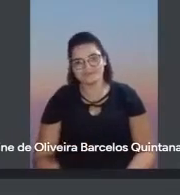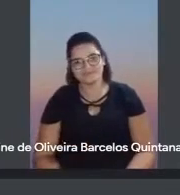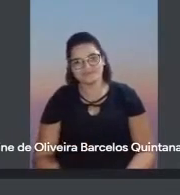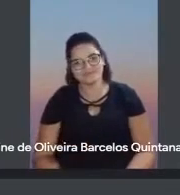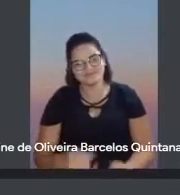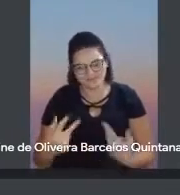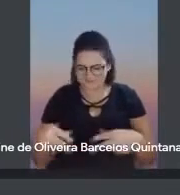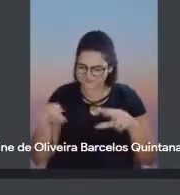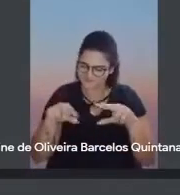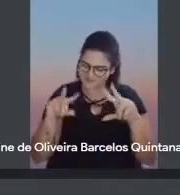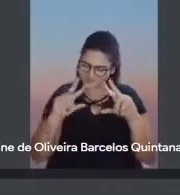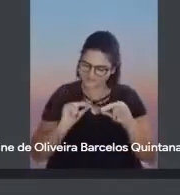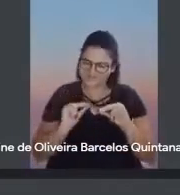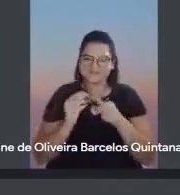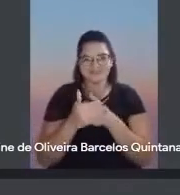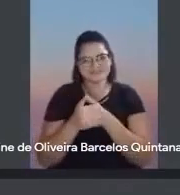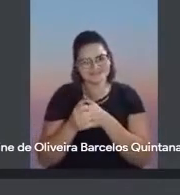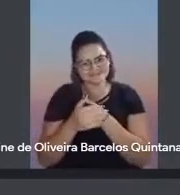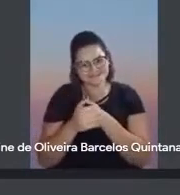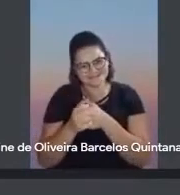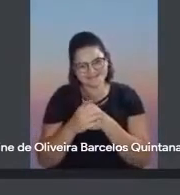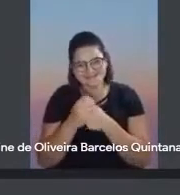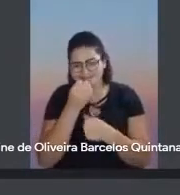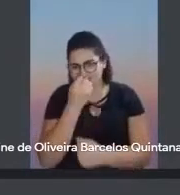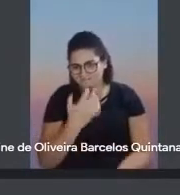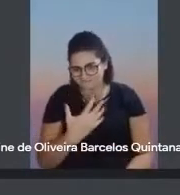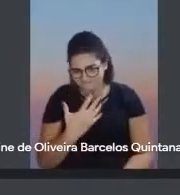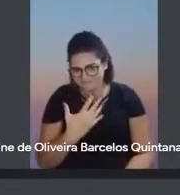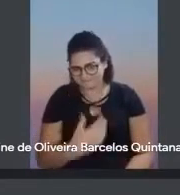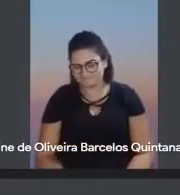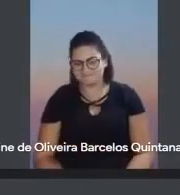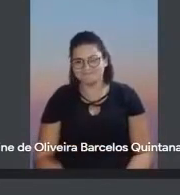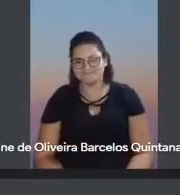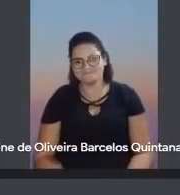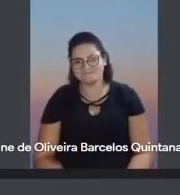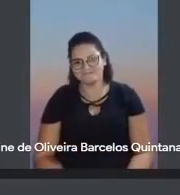esse presente dos amigos lá para adotar a nossa fala, né?